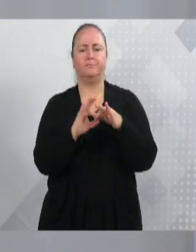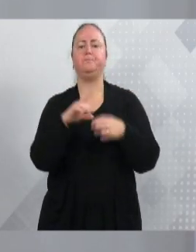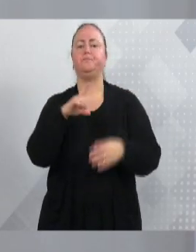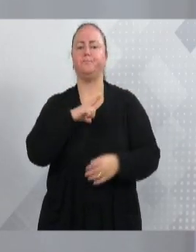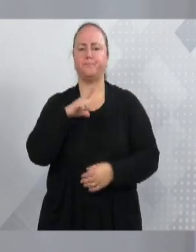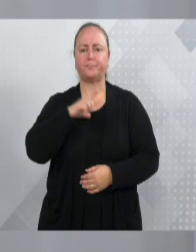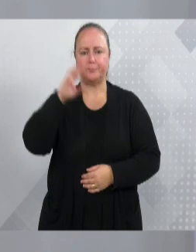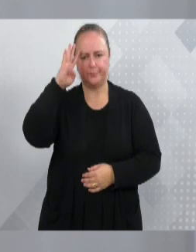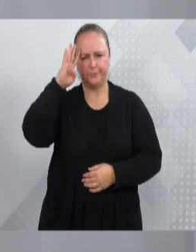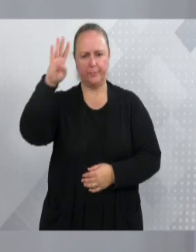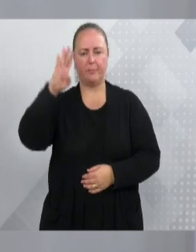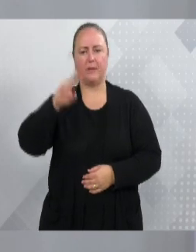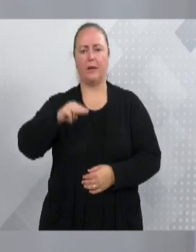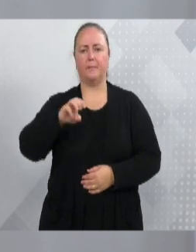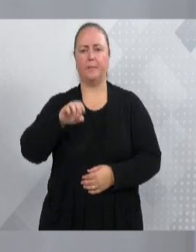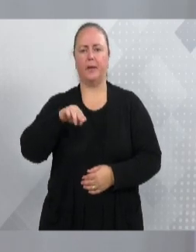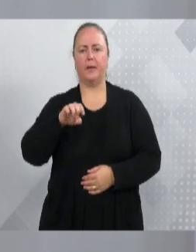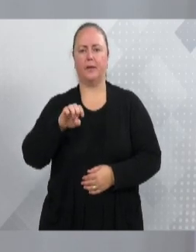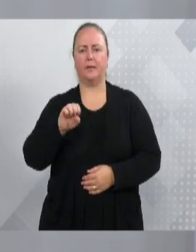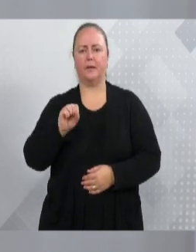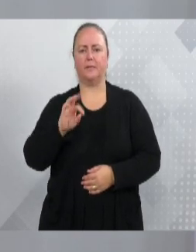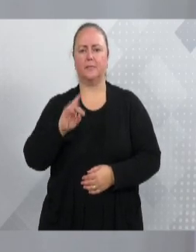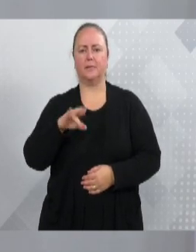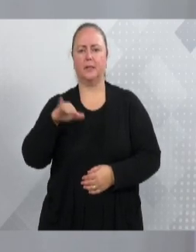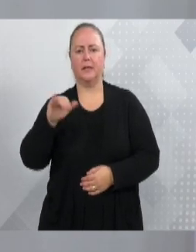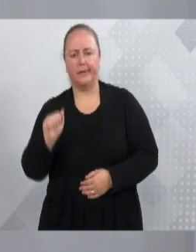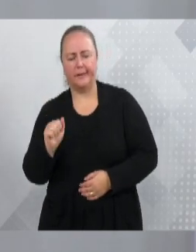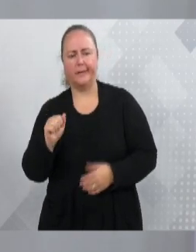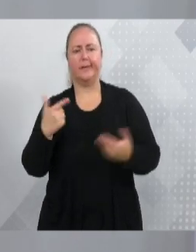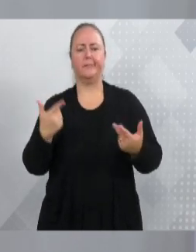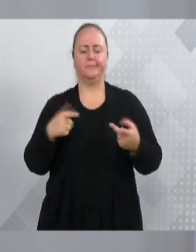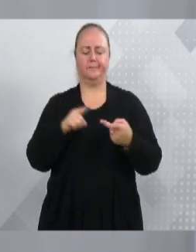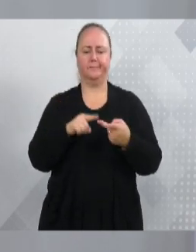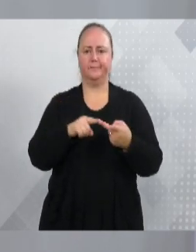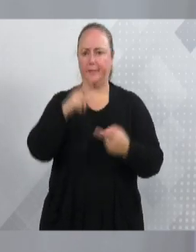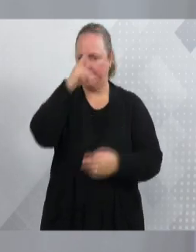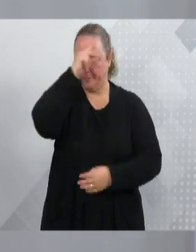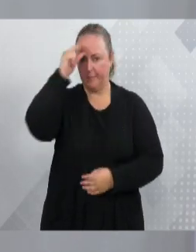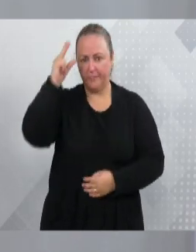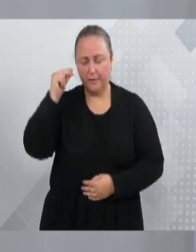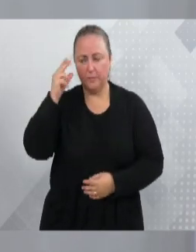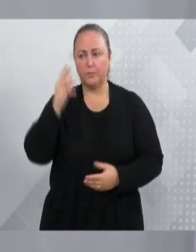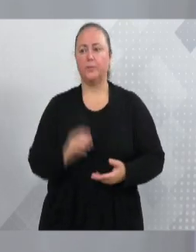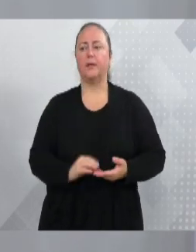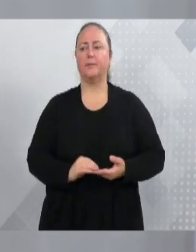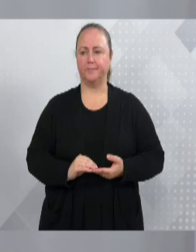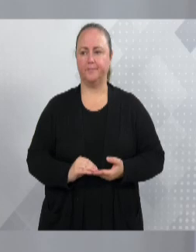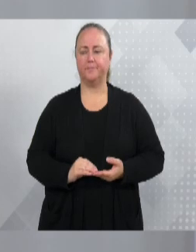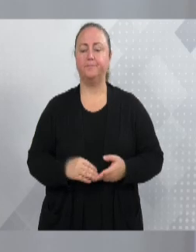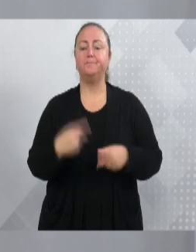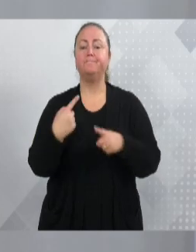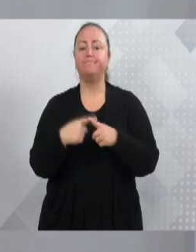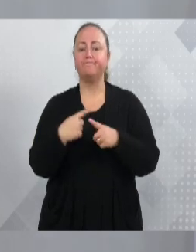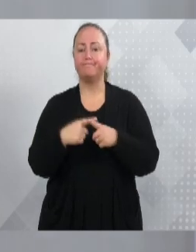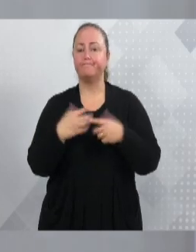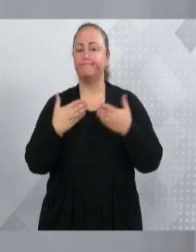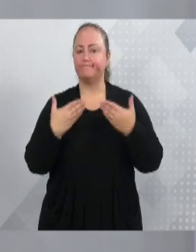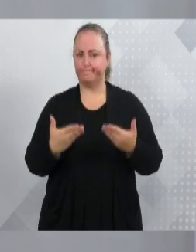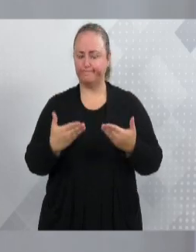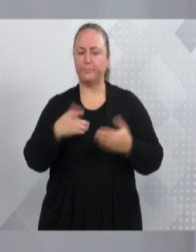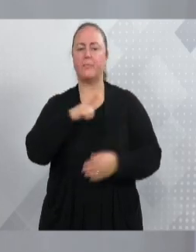Menestrina, junto com o Executivo, porque tinha